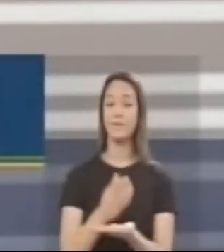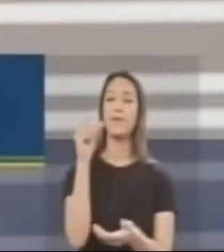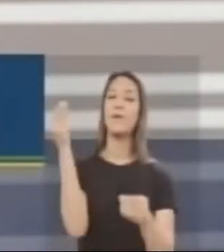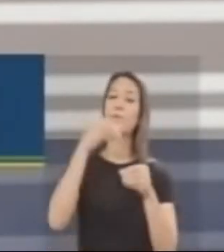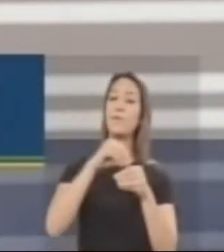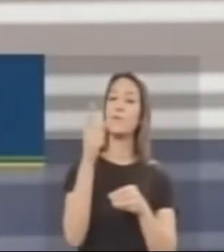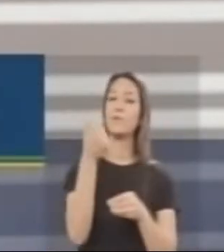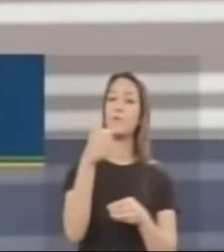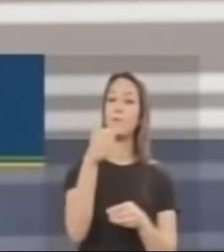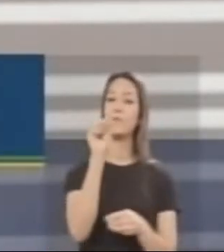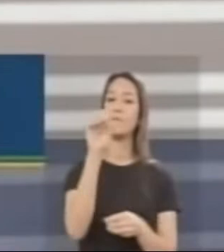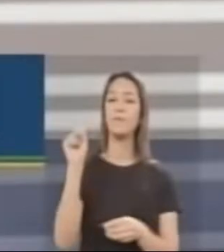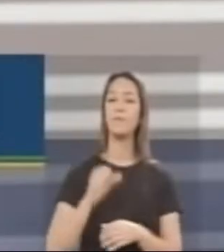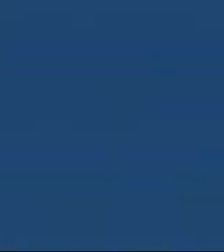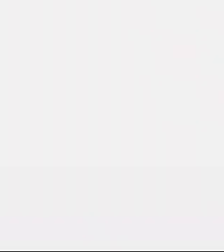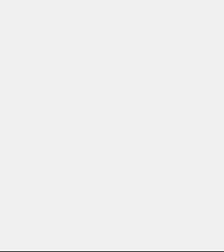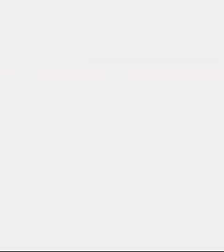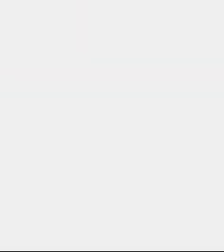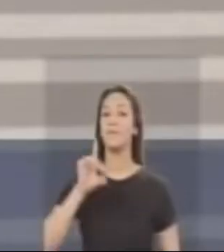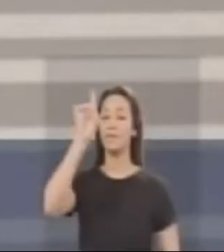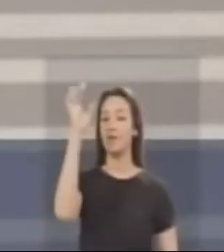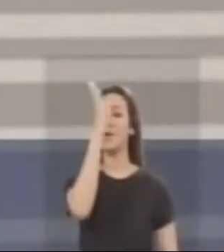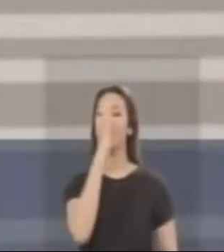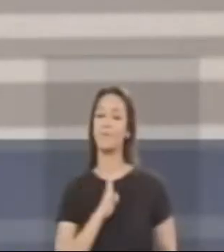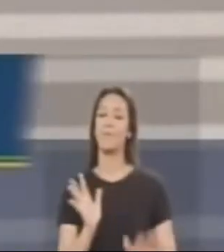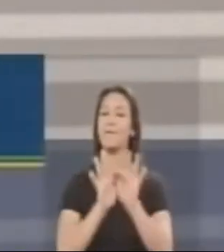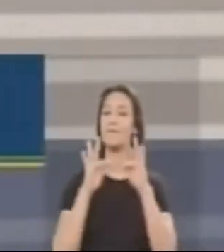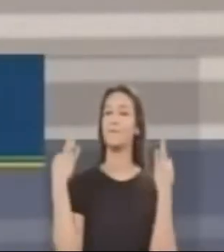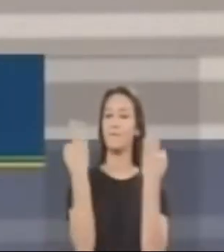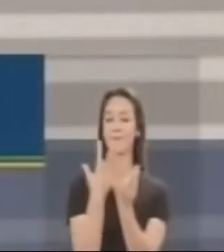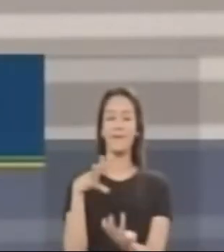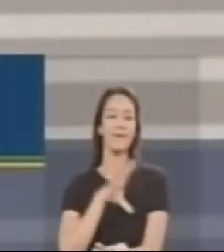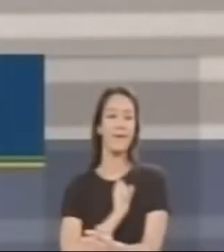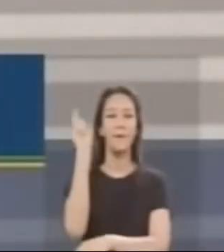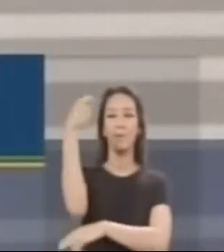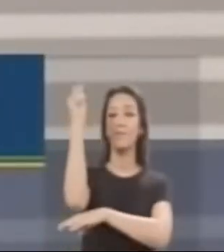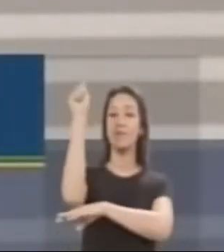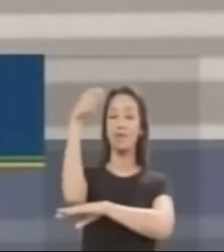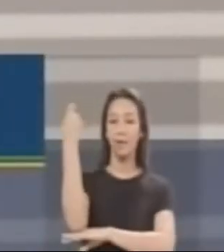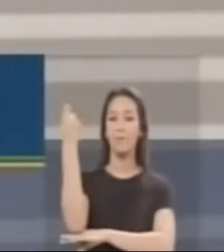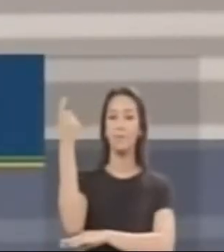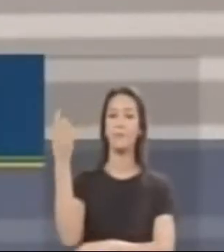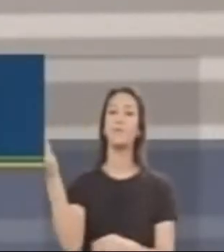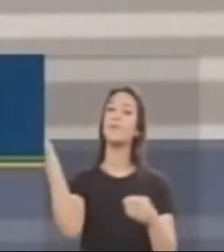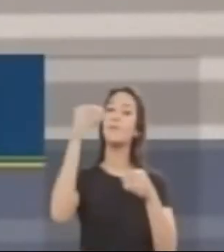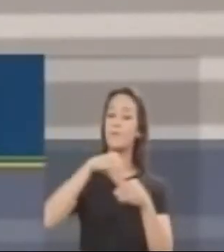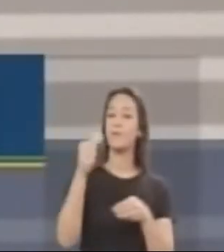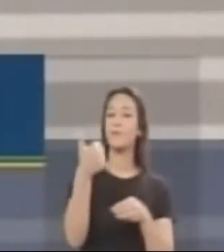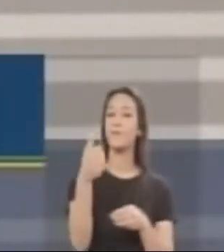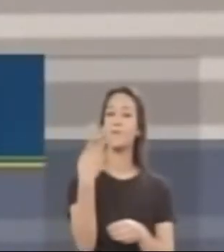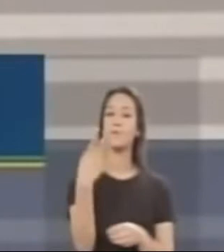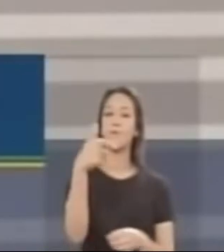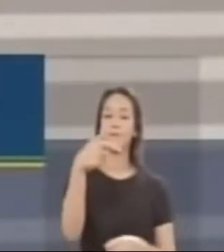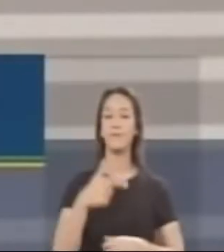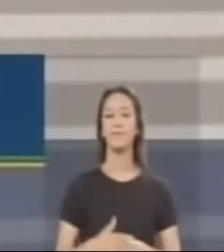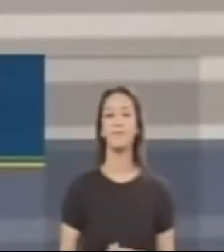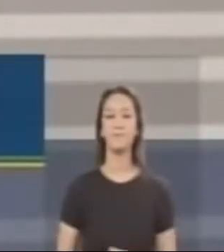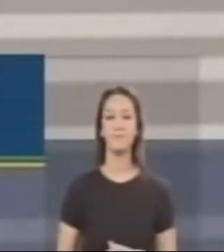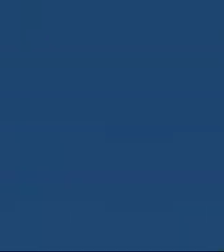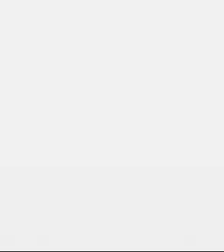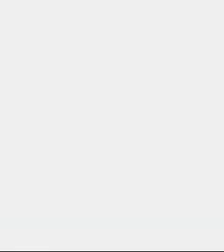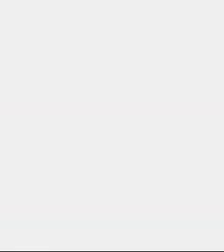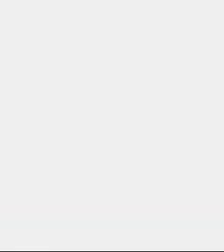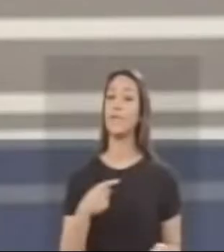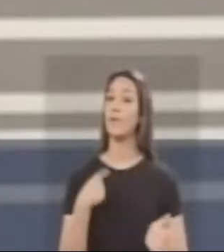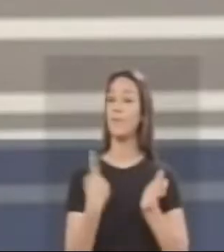É 11-88, Maria Xavier. É 11. Deus, pátria, família, orgulho de ser gaúcho. Moraes, Fortaleza, 11-4